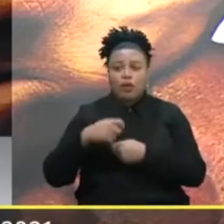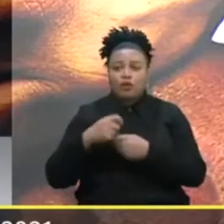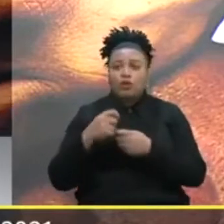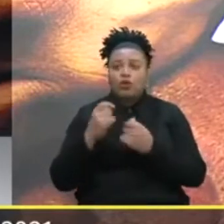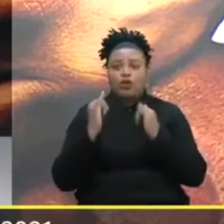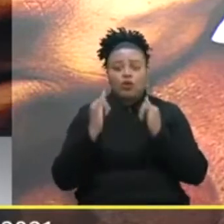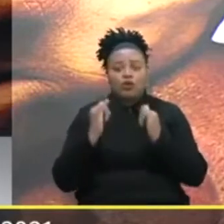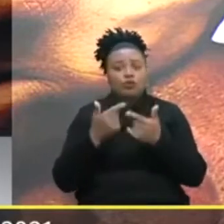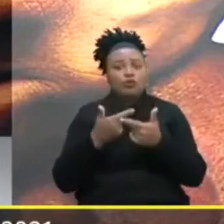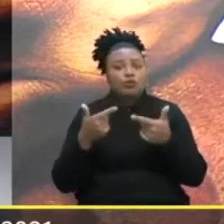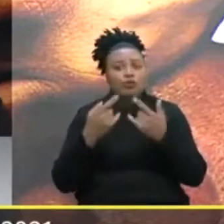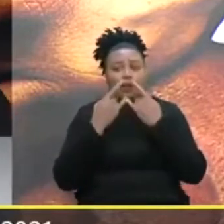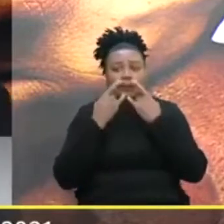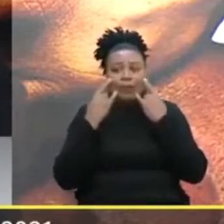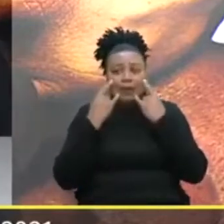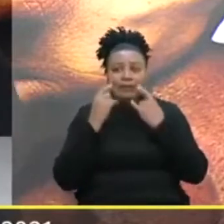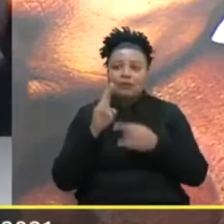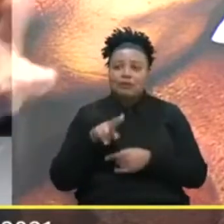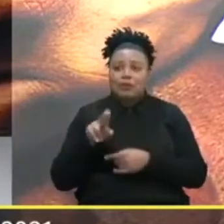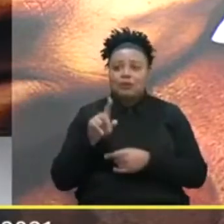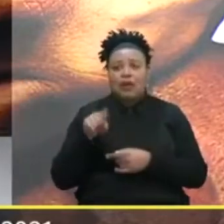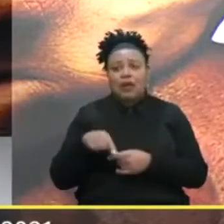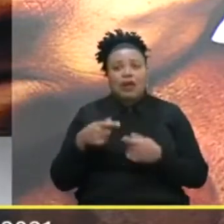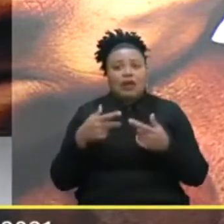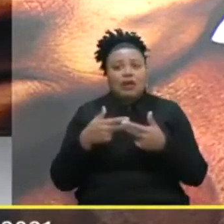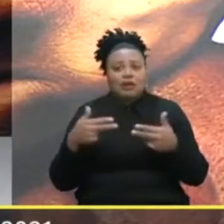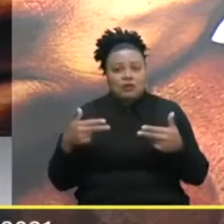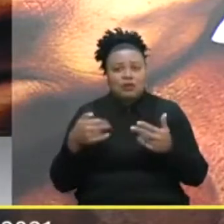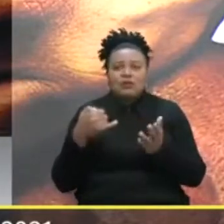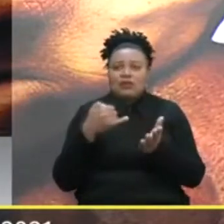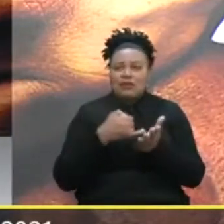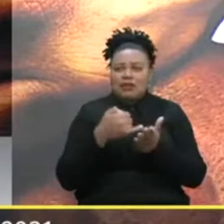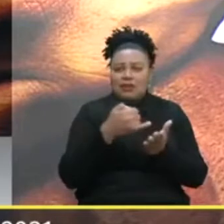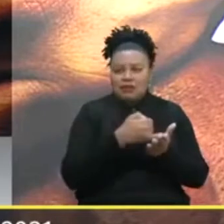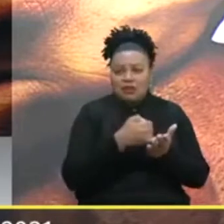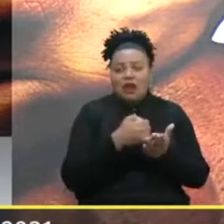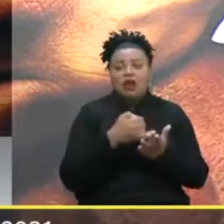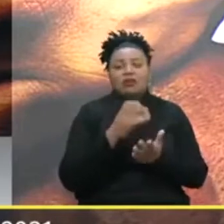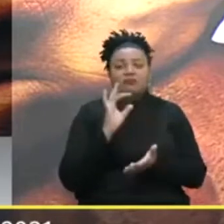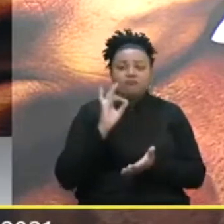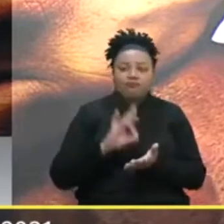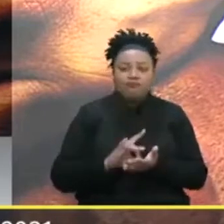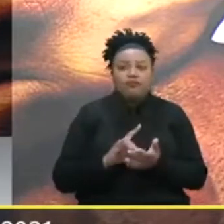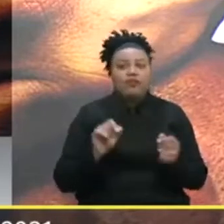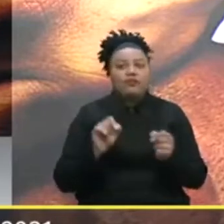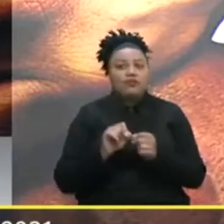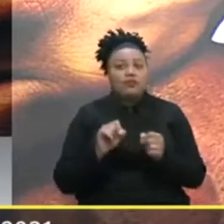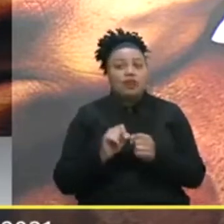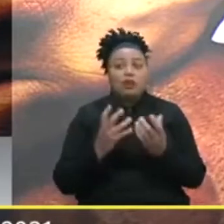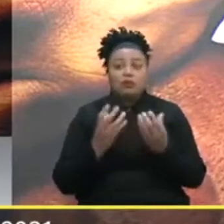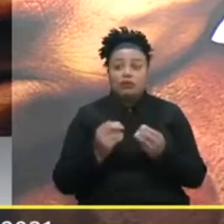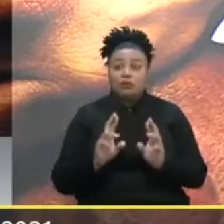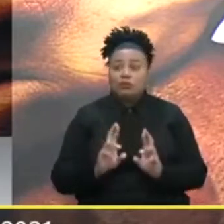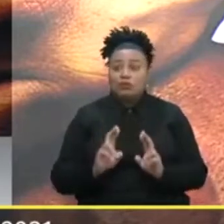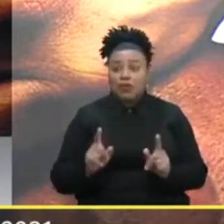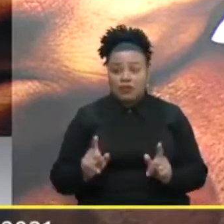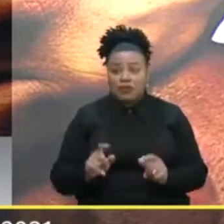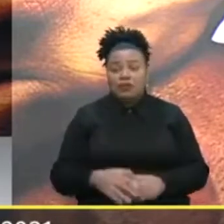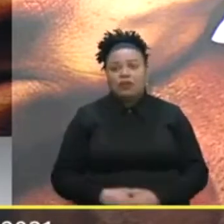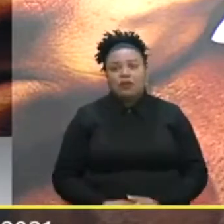utilizar Para Então foram aquelas coisas Assim iniciais Que realmente Fizeram muita diferença